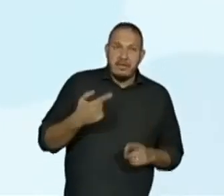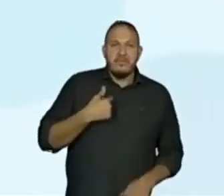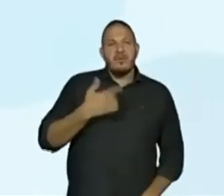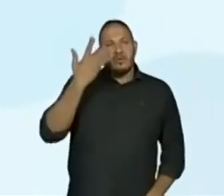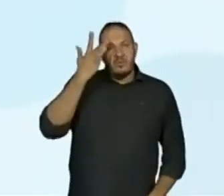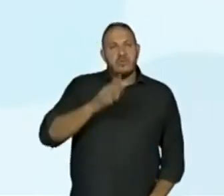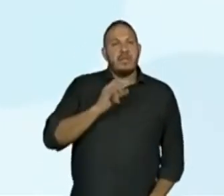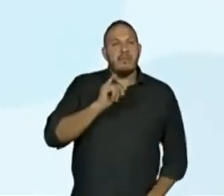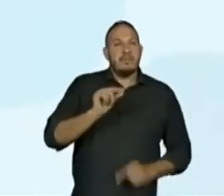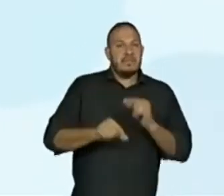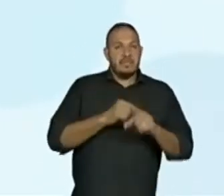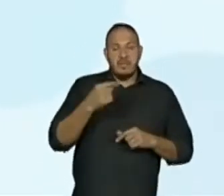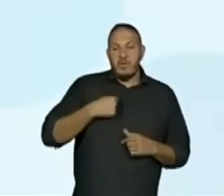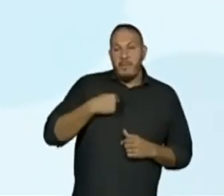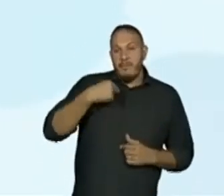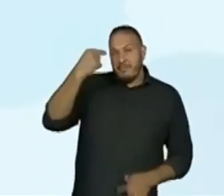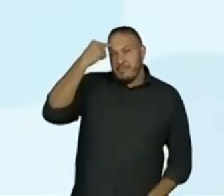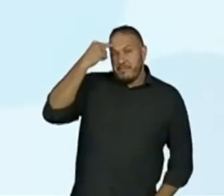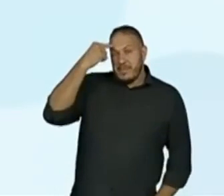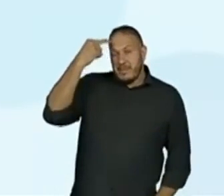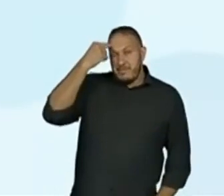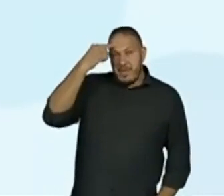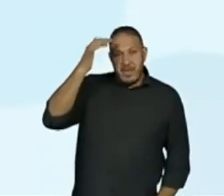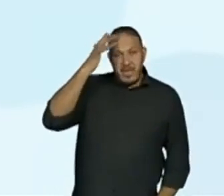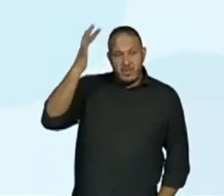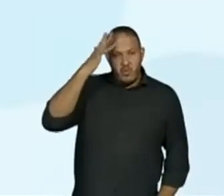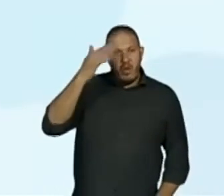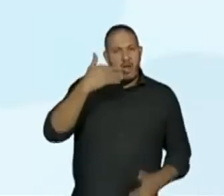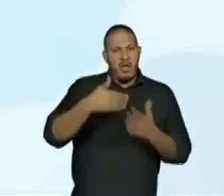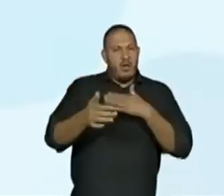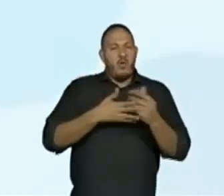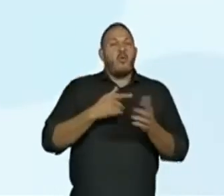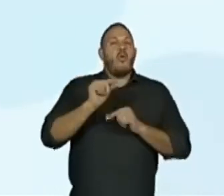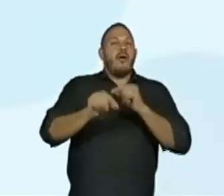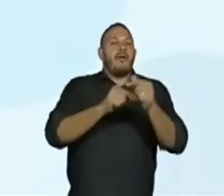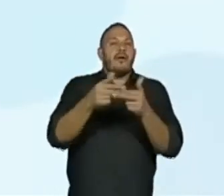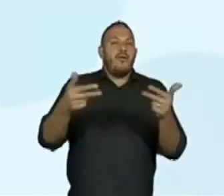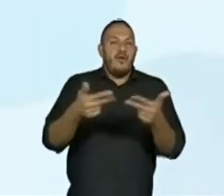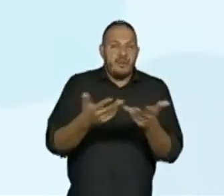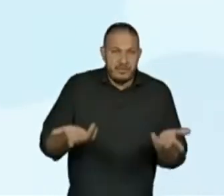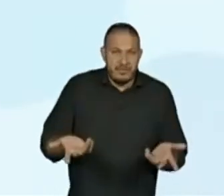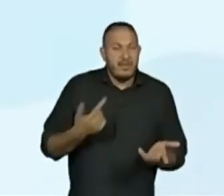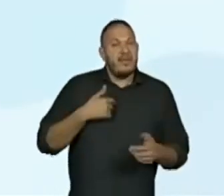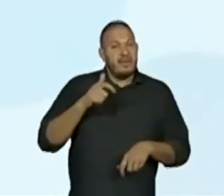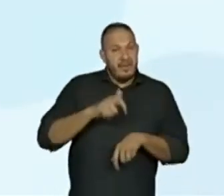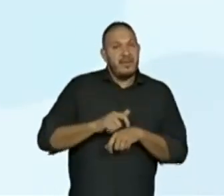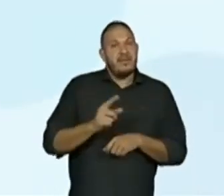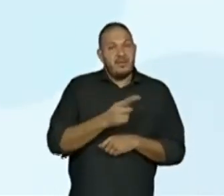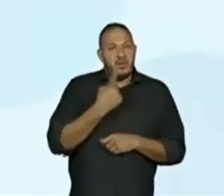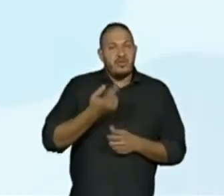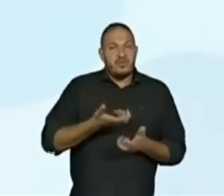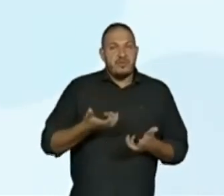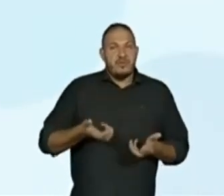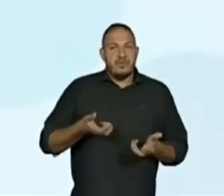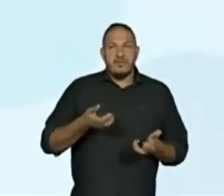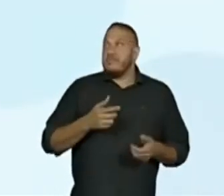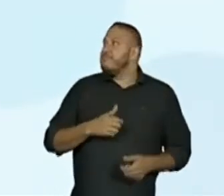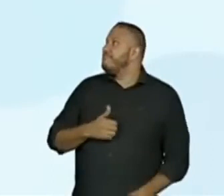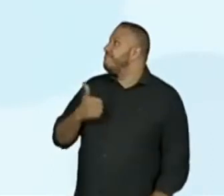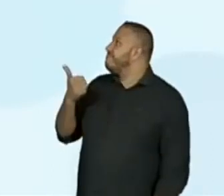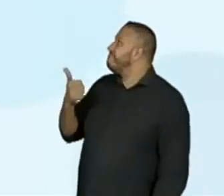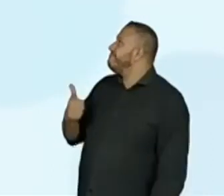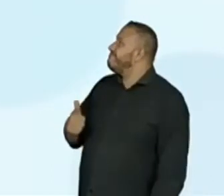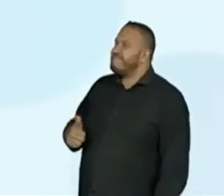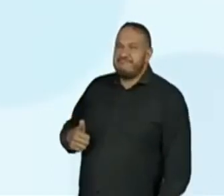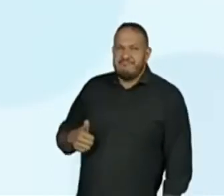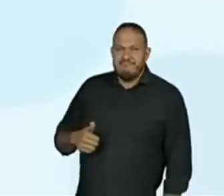que o pensamento não é um ponto qualquer. E este é o nosso infância. O